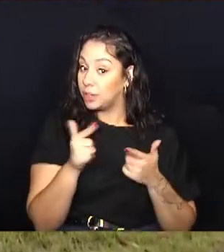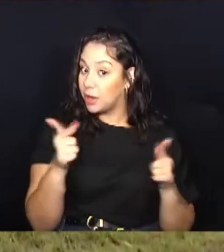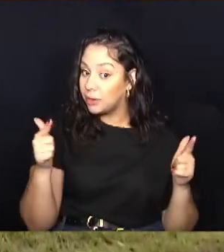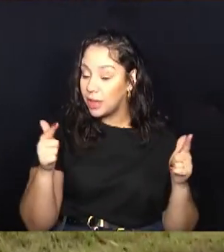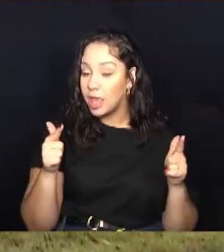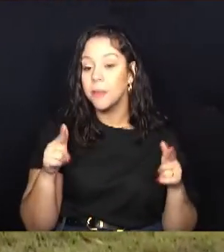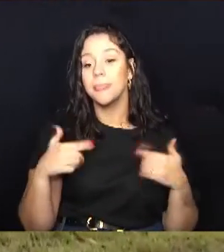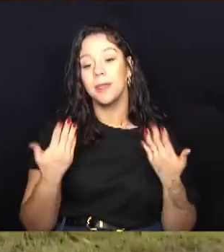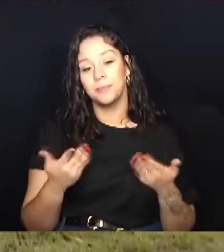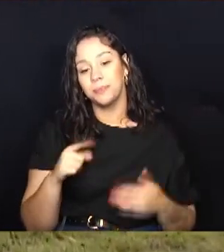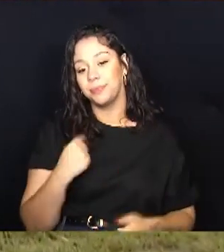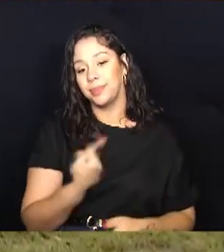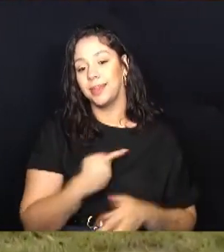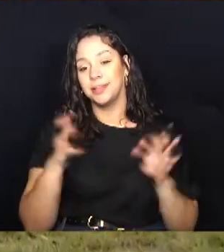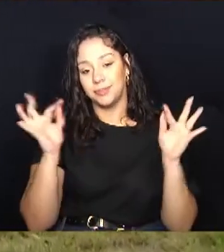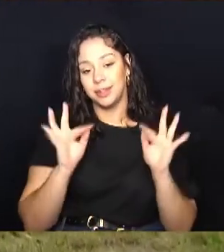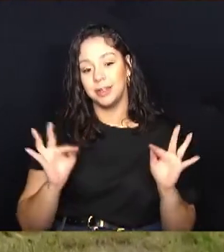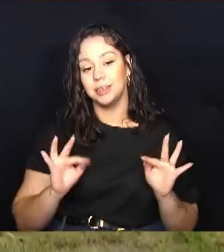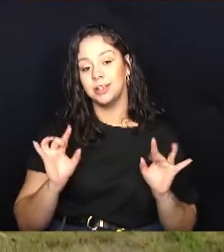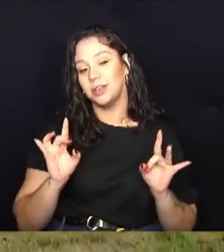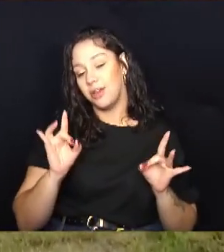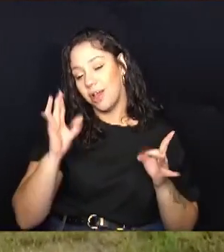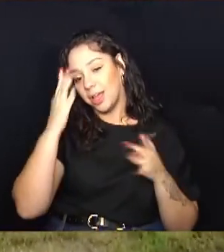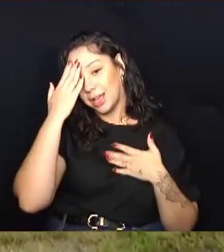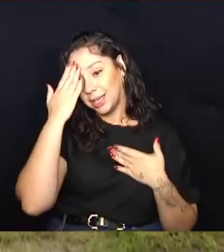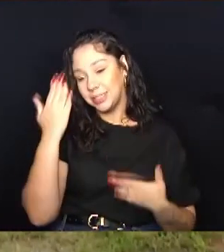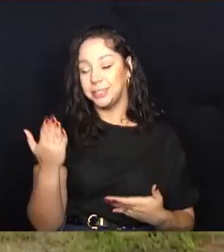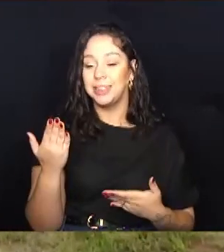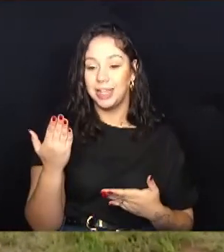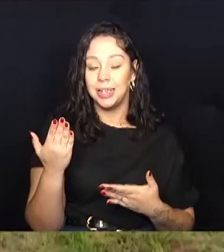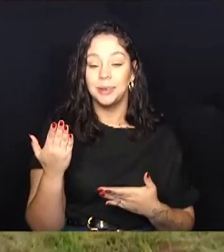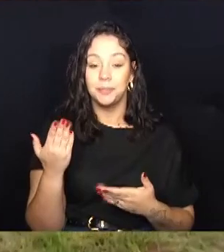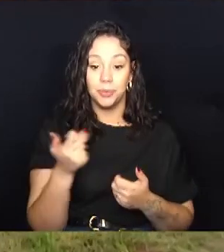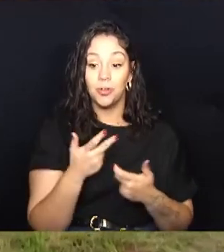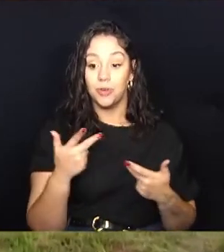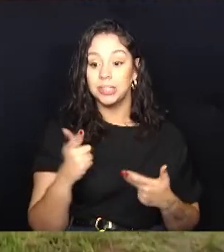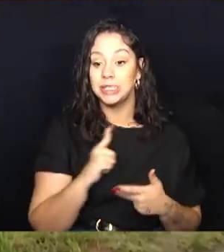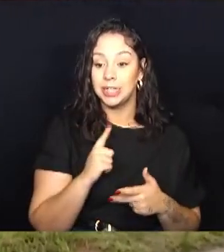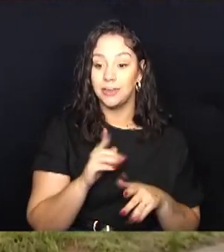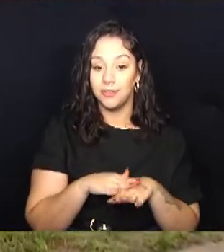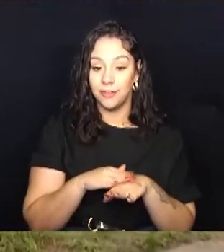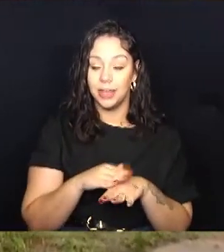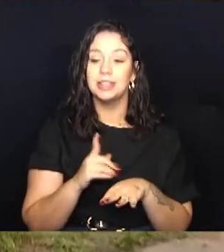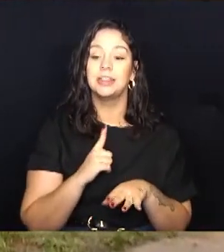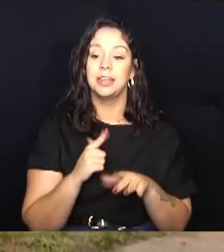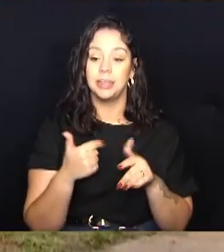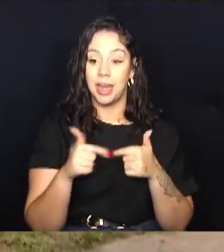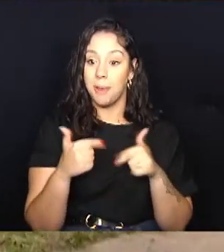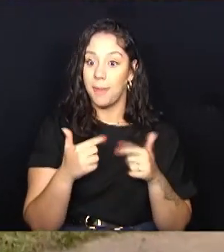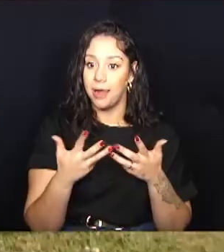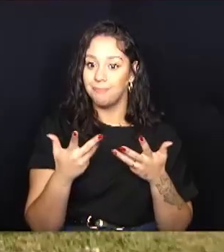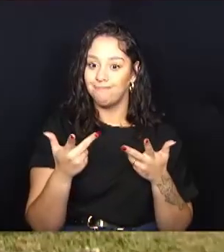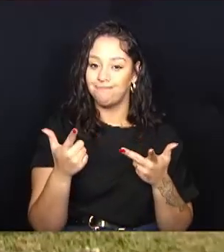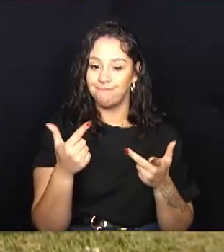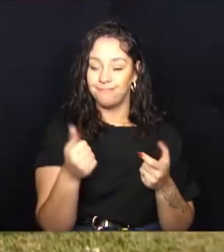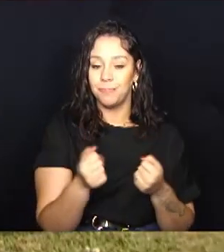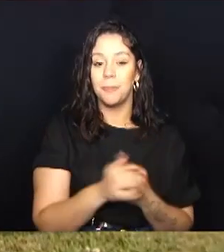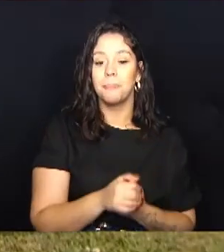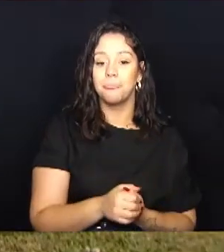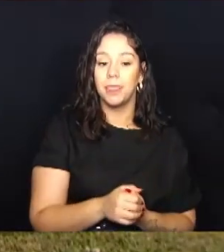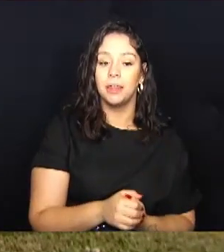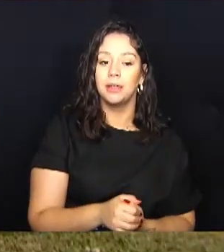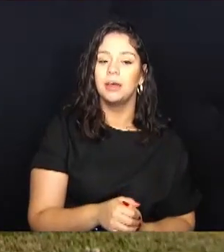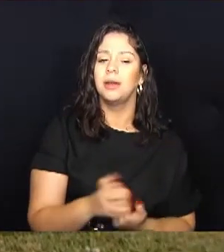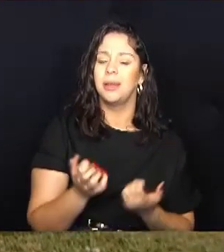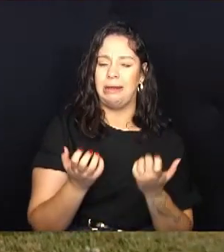gente está muito feliz e agradecer pelo que está acontecendo agora, está sendo um trabalho muito incrível. Era muito